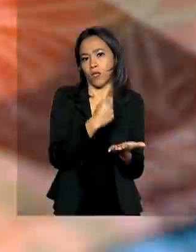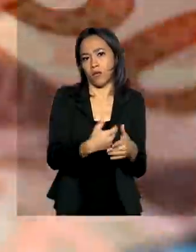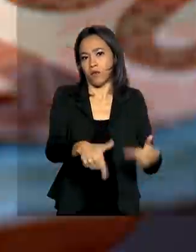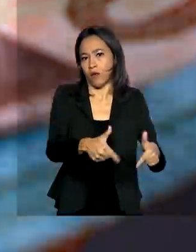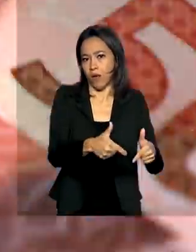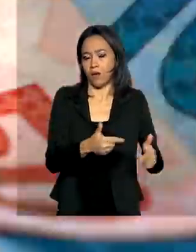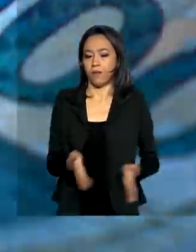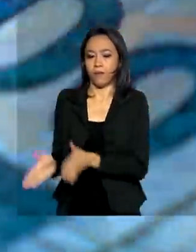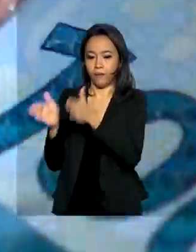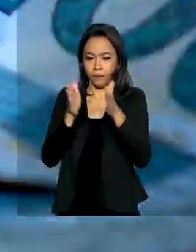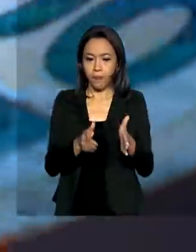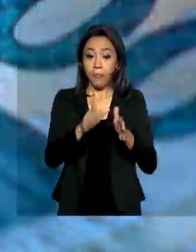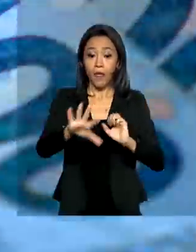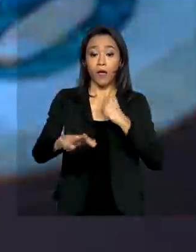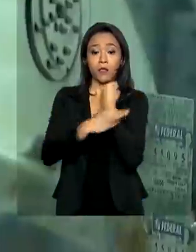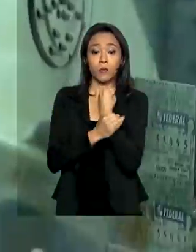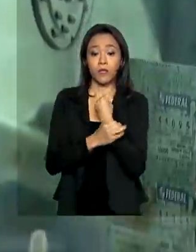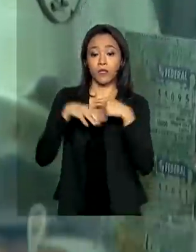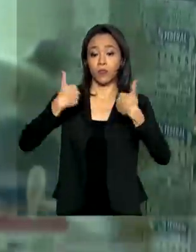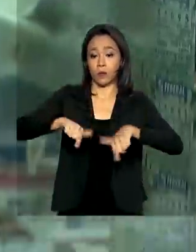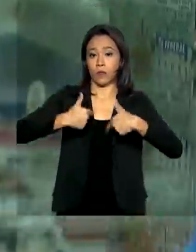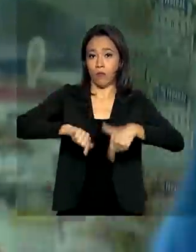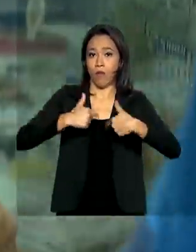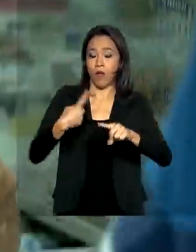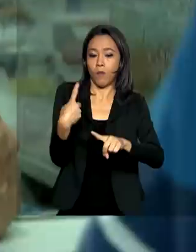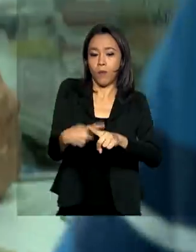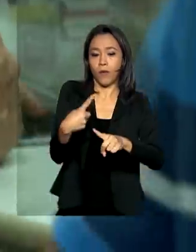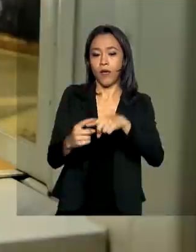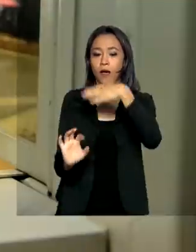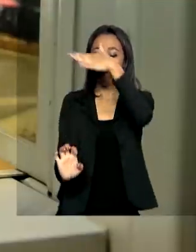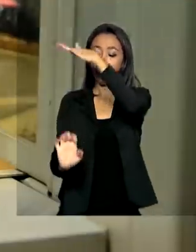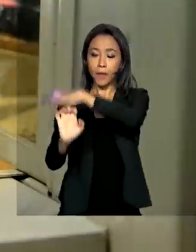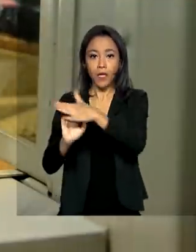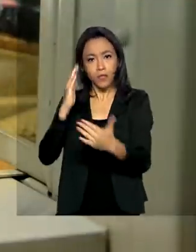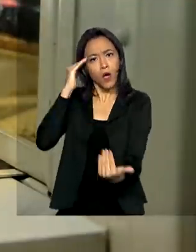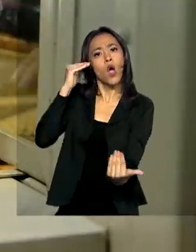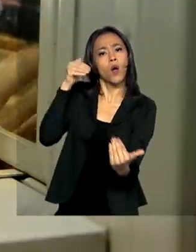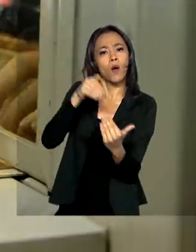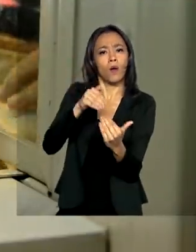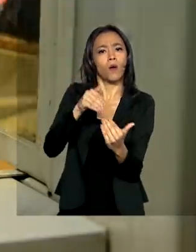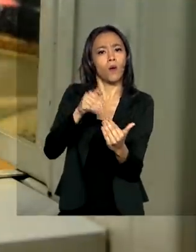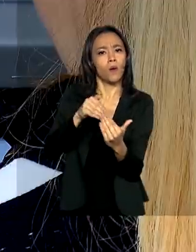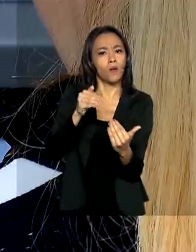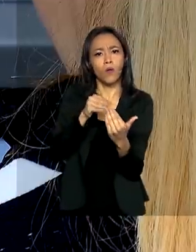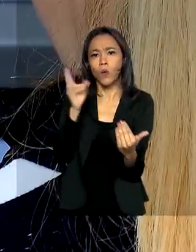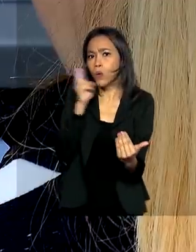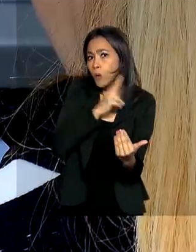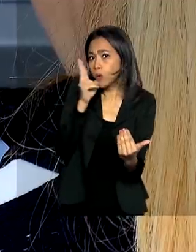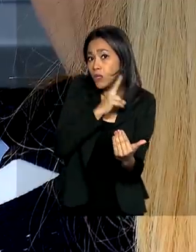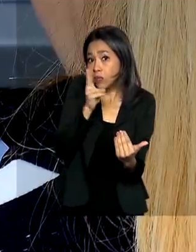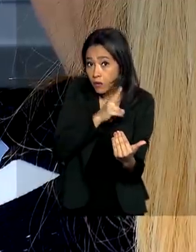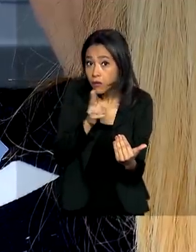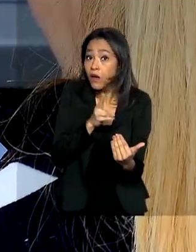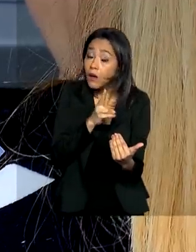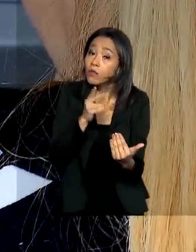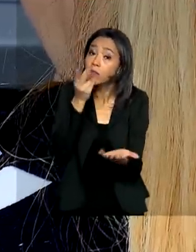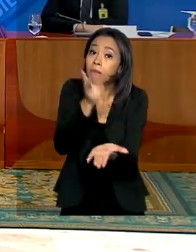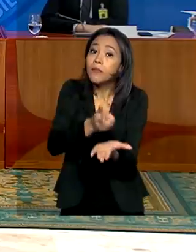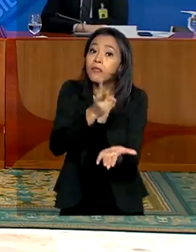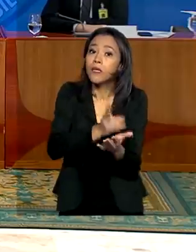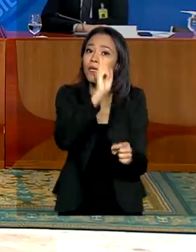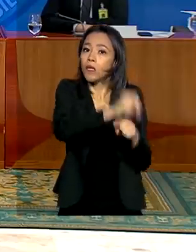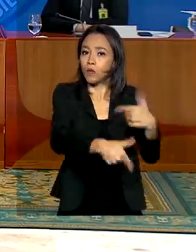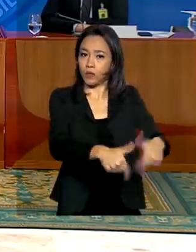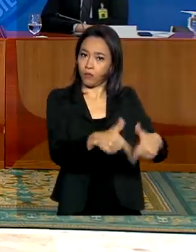garantia do salário só ocorreu porque a empresa aderiu ao acordo de benefício emergencial de preservação do emprego